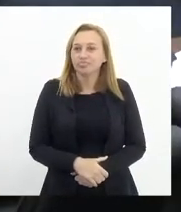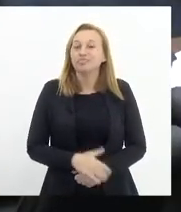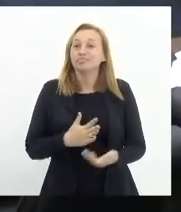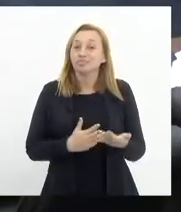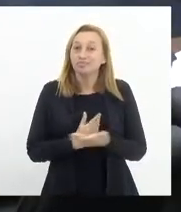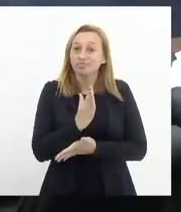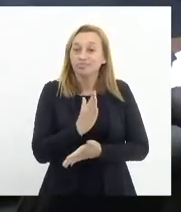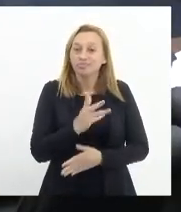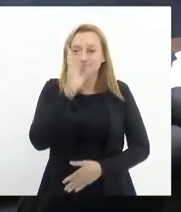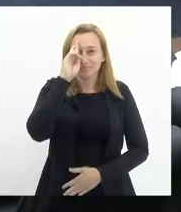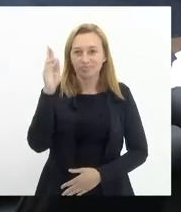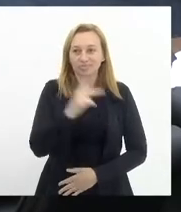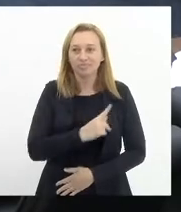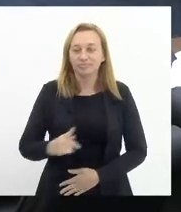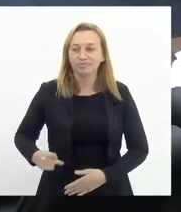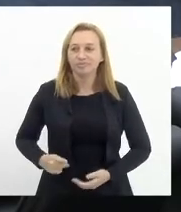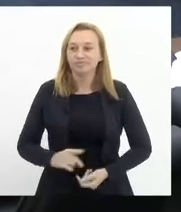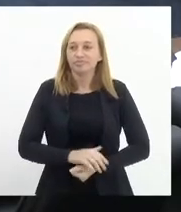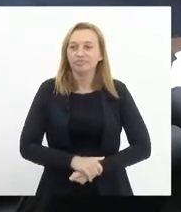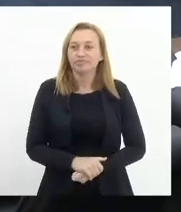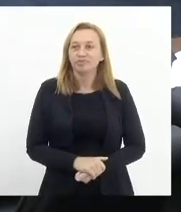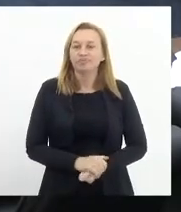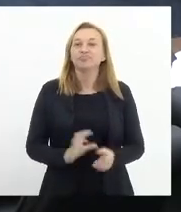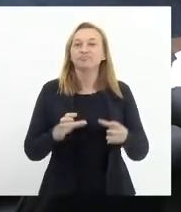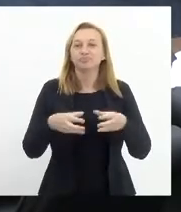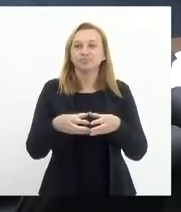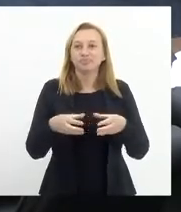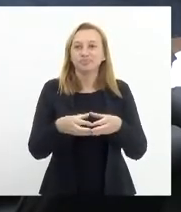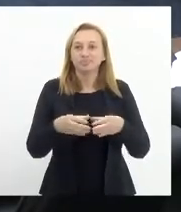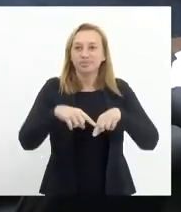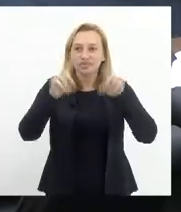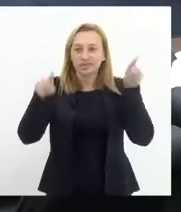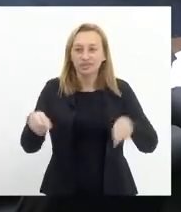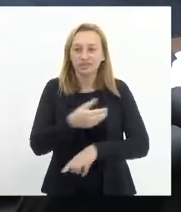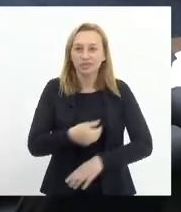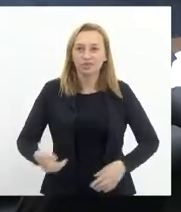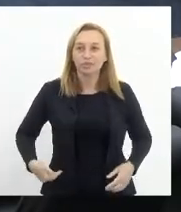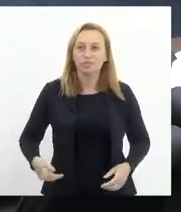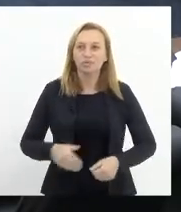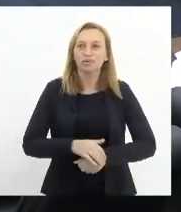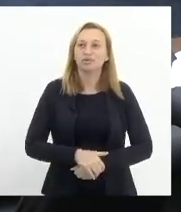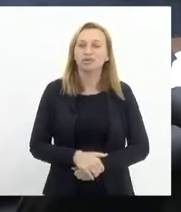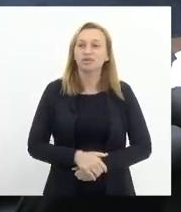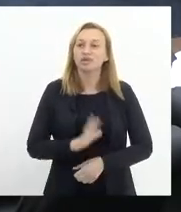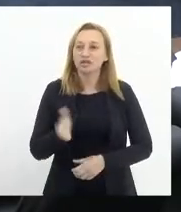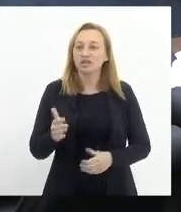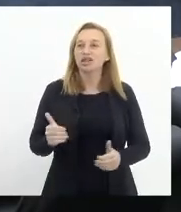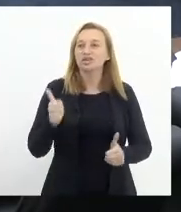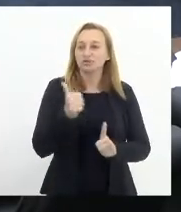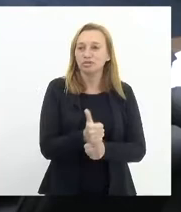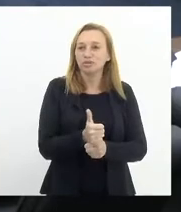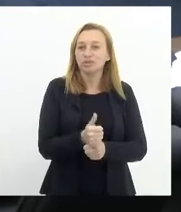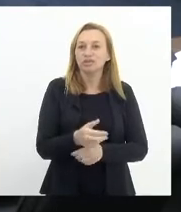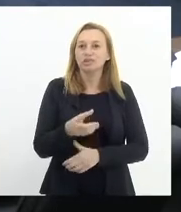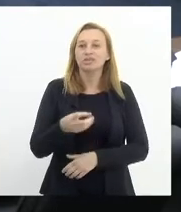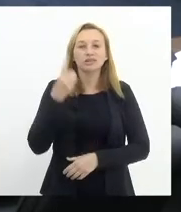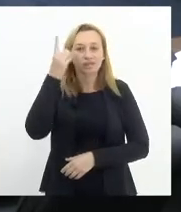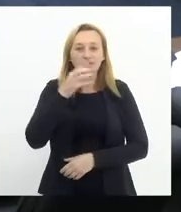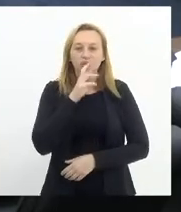Aprovadíssimo, presidente. Pela Comissão de Servidores Público, já que virou substitutivo, deputado Rodrigo Amorim.